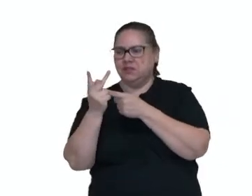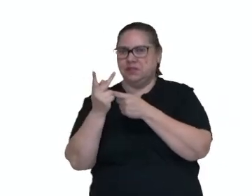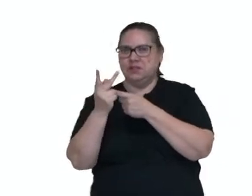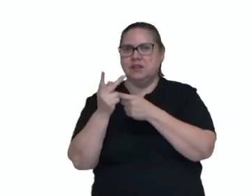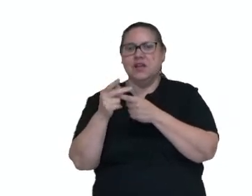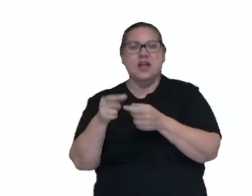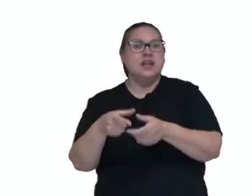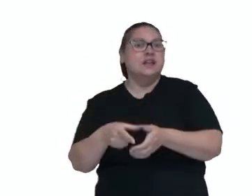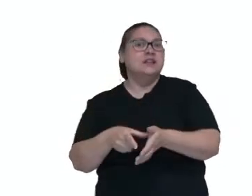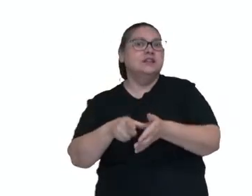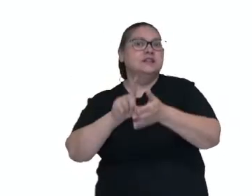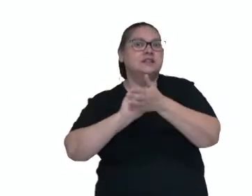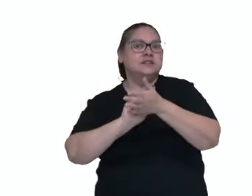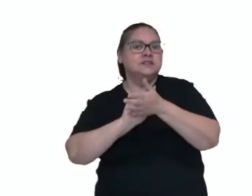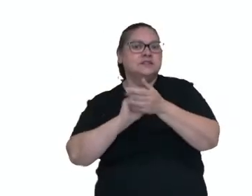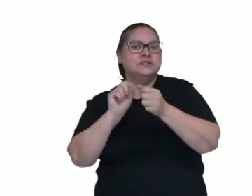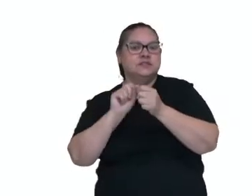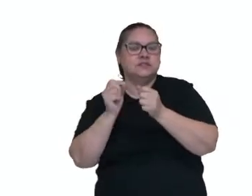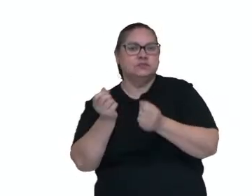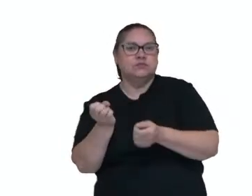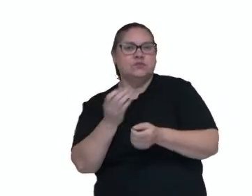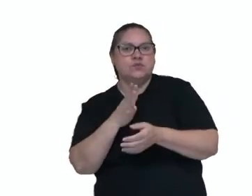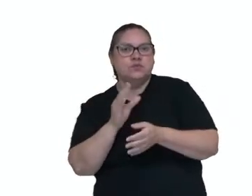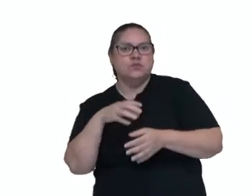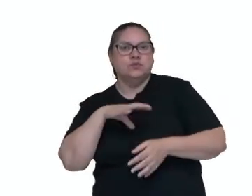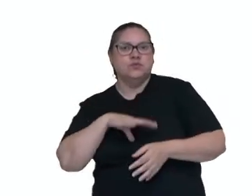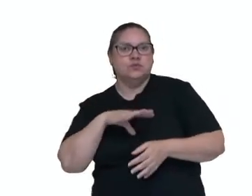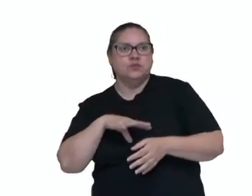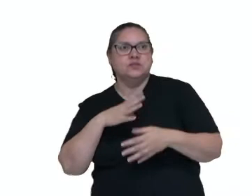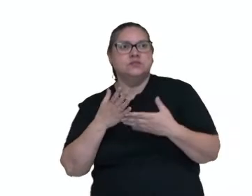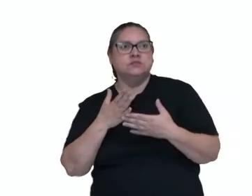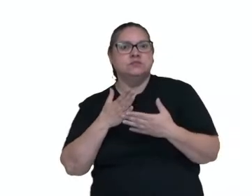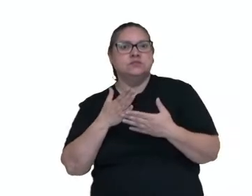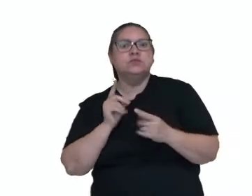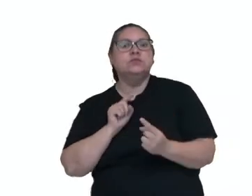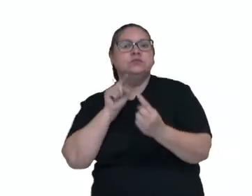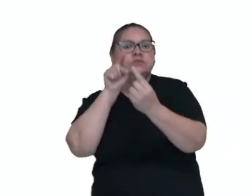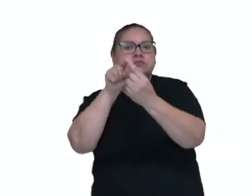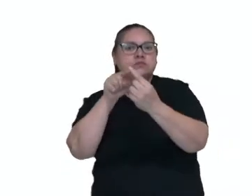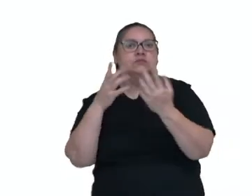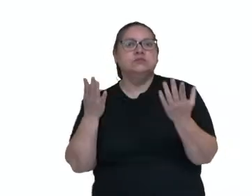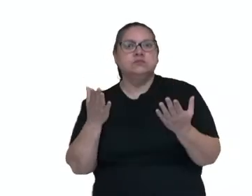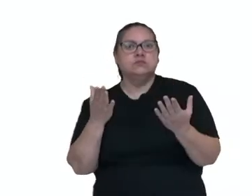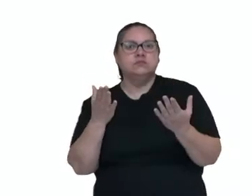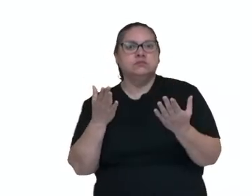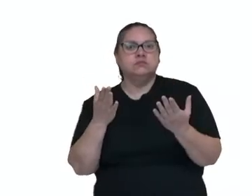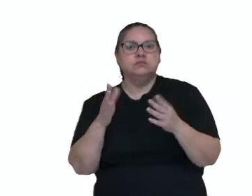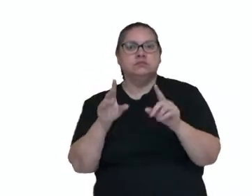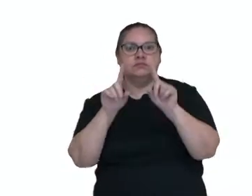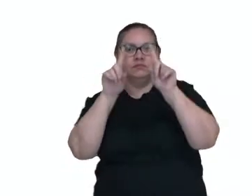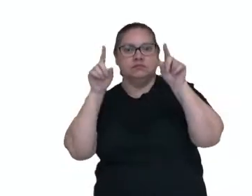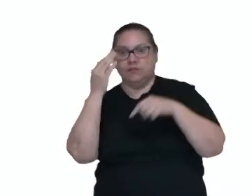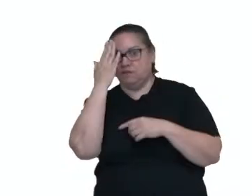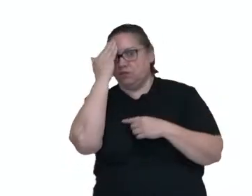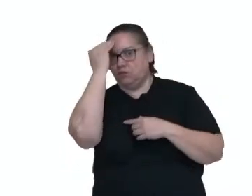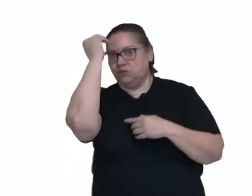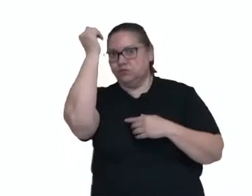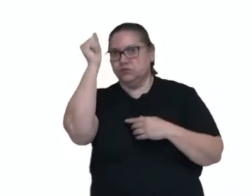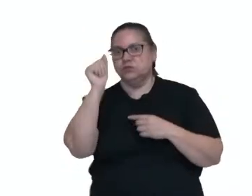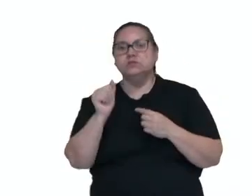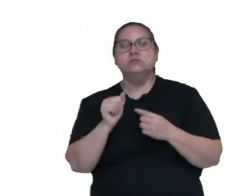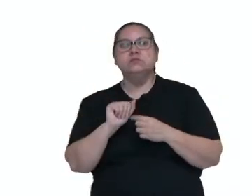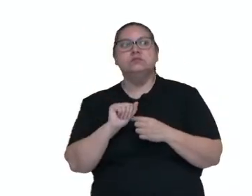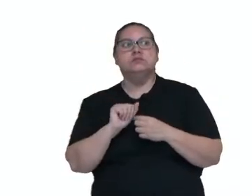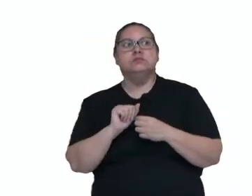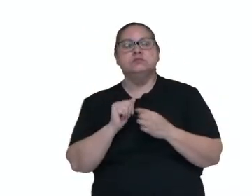da reforma ortográfica. Mas o objetivo do cartaz, que se tornou um ícone do famoso evento, é o